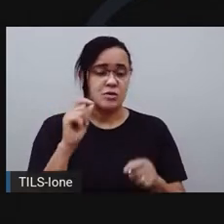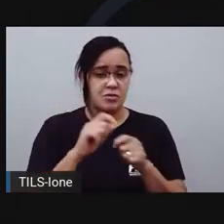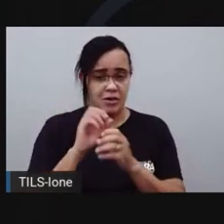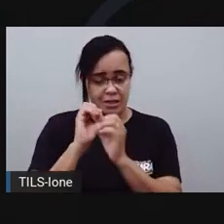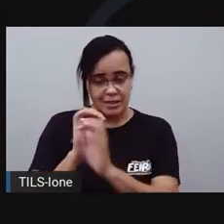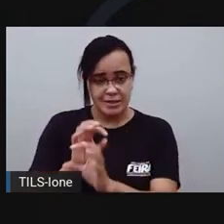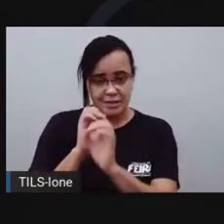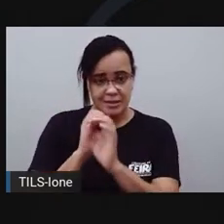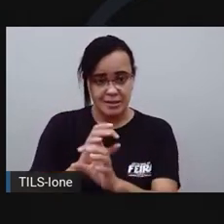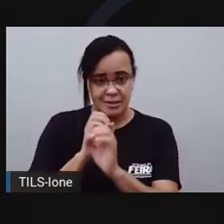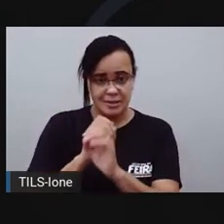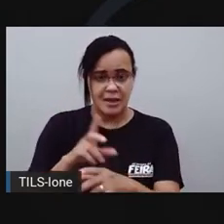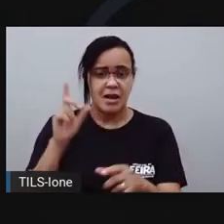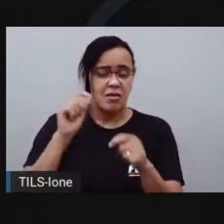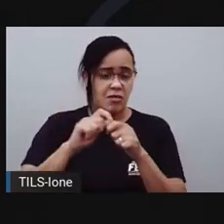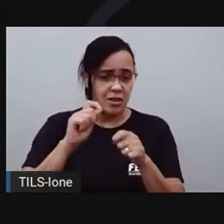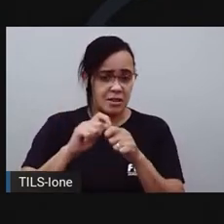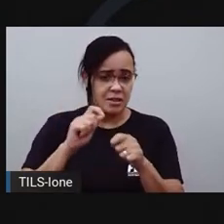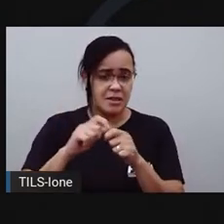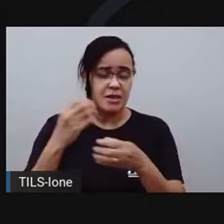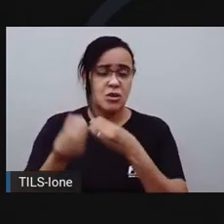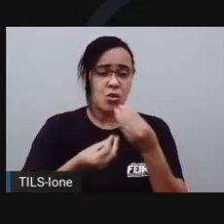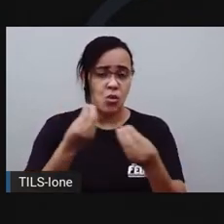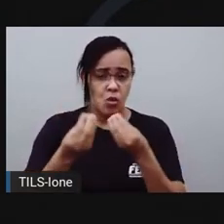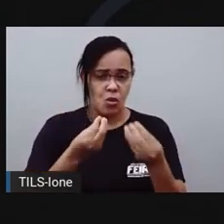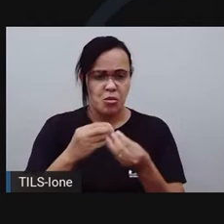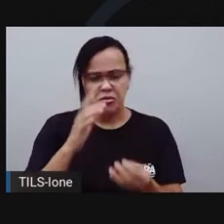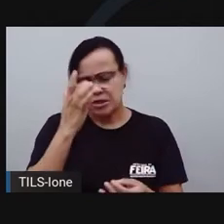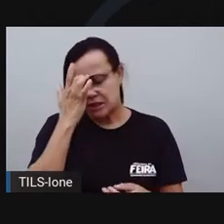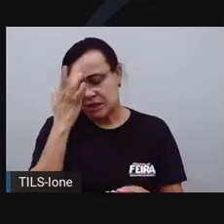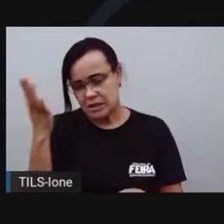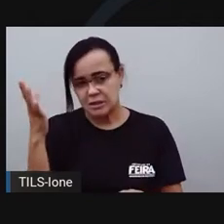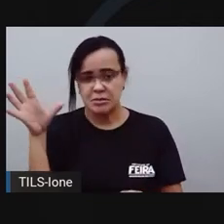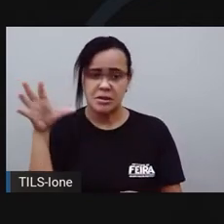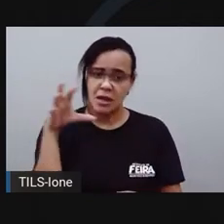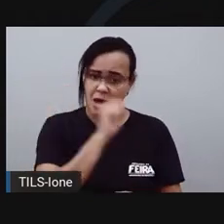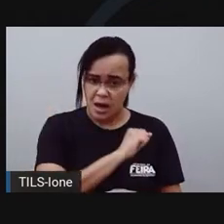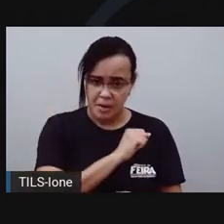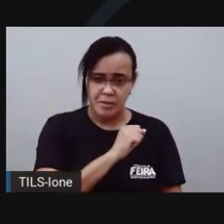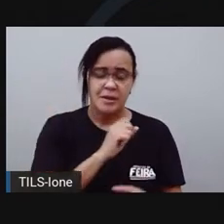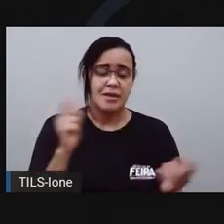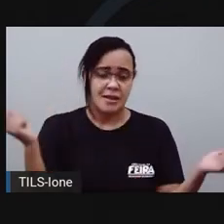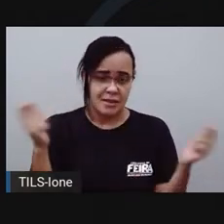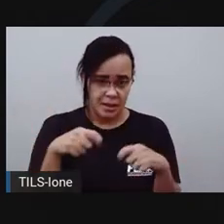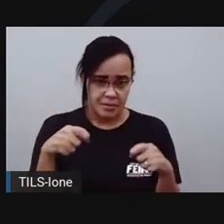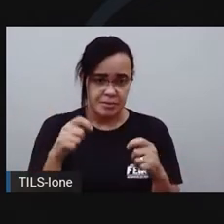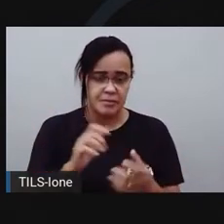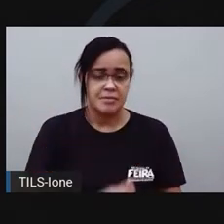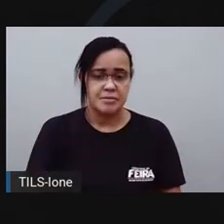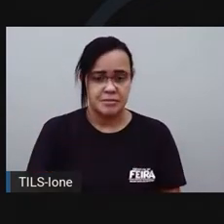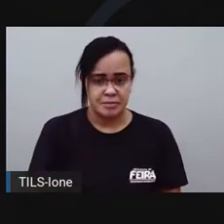receita. É simples, né, Jaciara? Muito simples e rápida. E rápida? Dois toques e tá pronta. Ok.